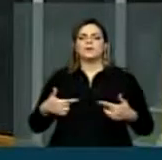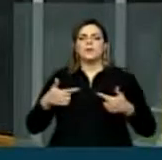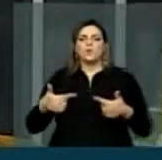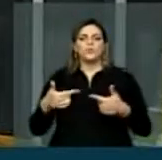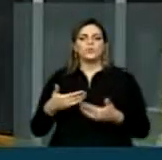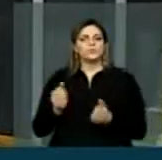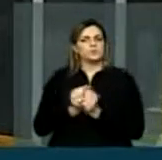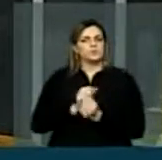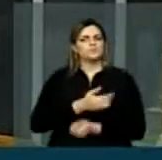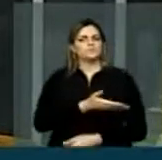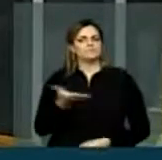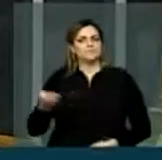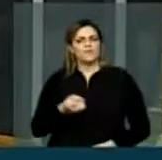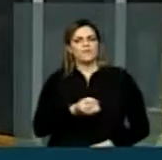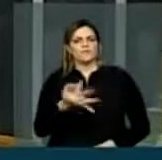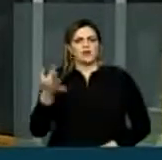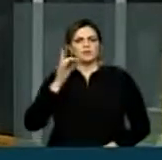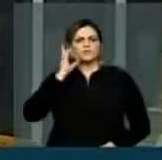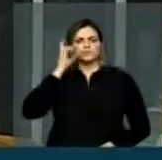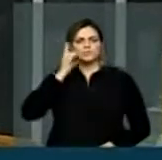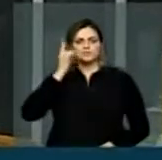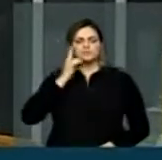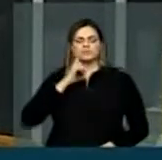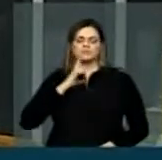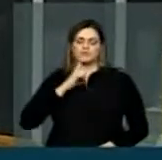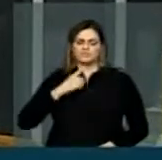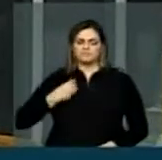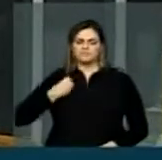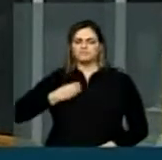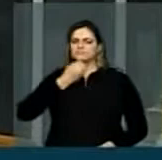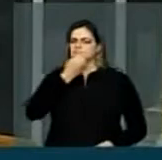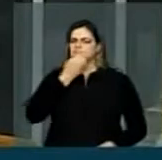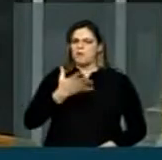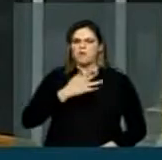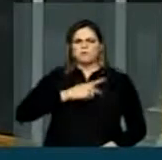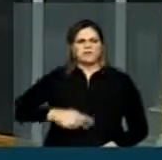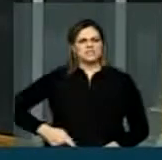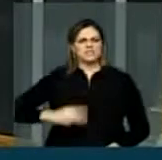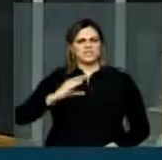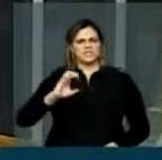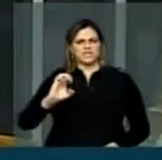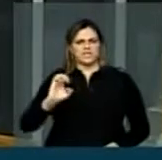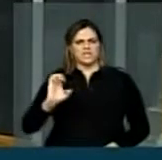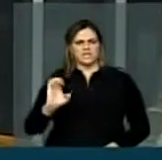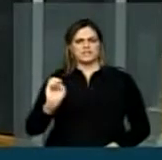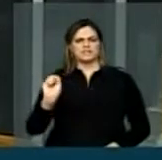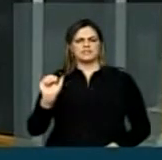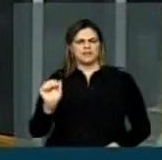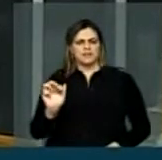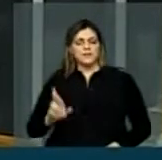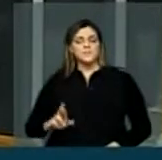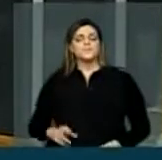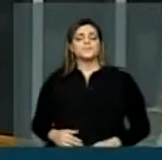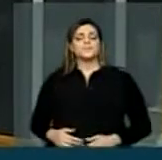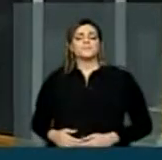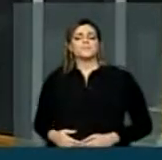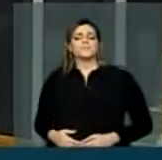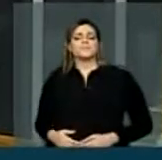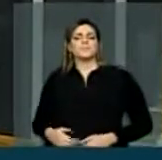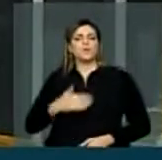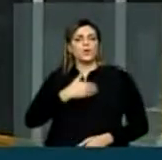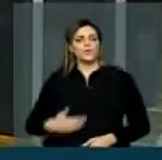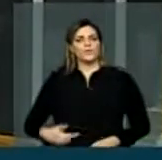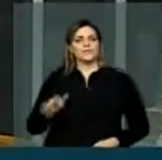de vários outros parlamentares, de uma frente parlamentar, como já disse aqui, tão bem presidida pelo deputado César Halum, e que o governo federal,